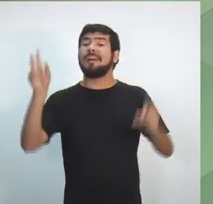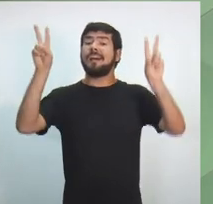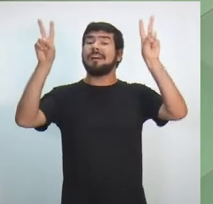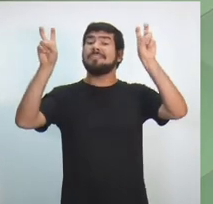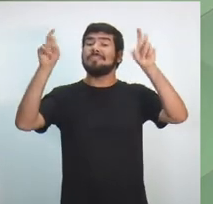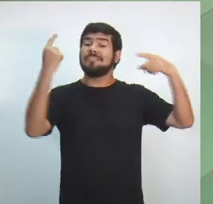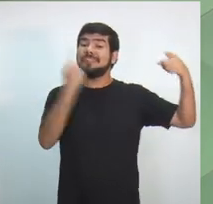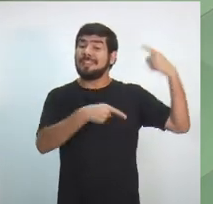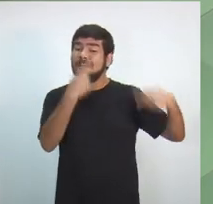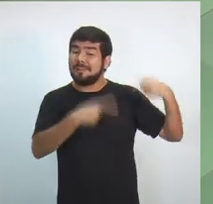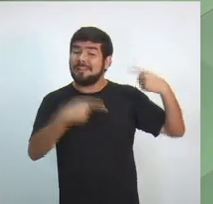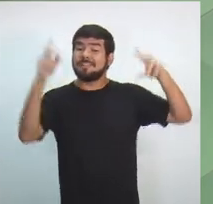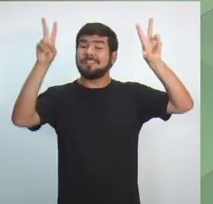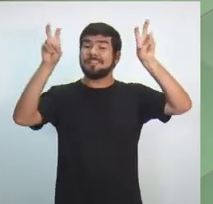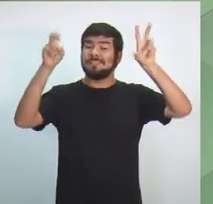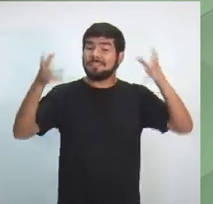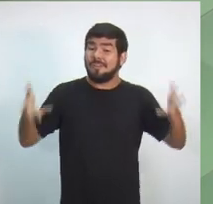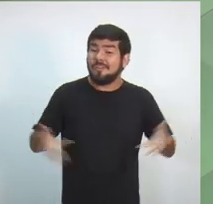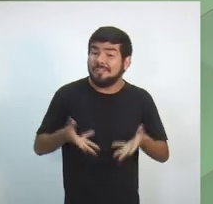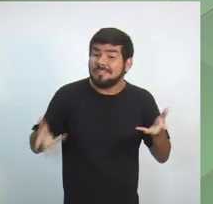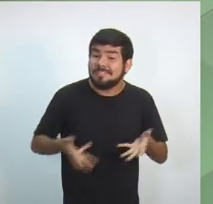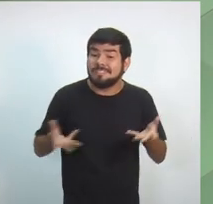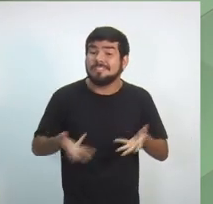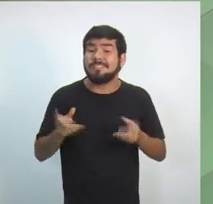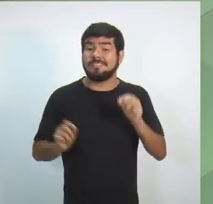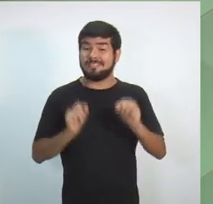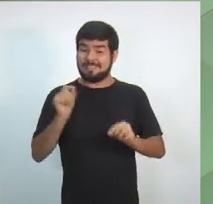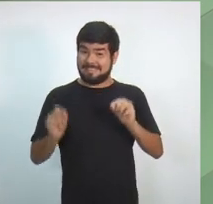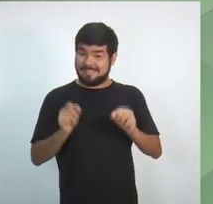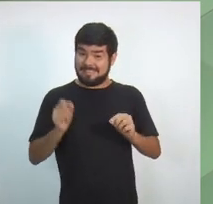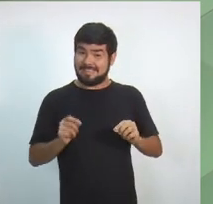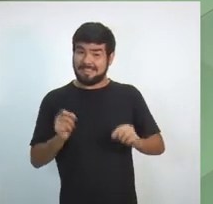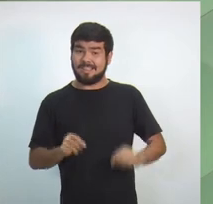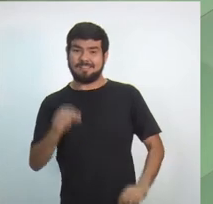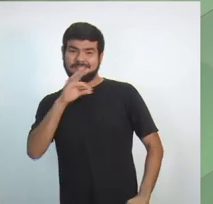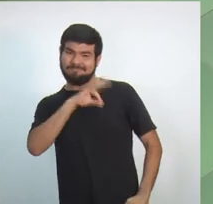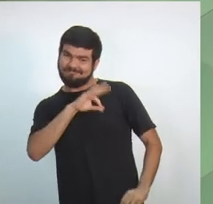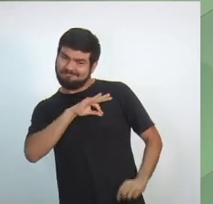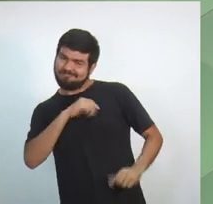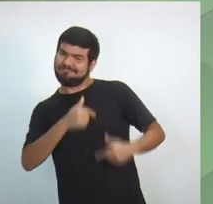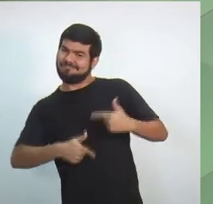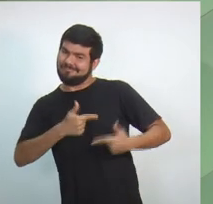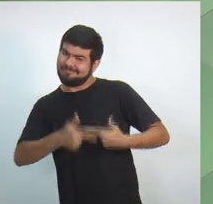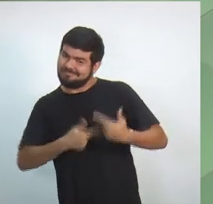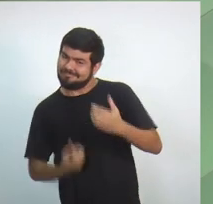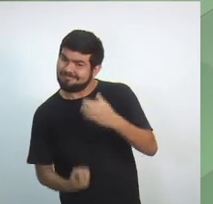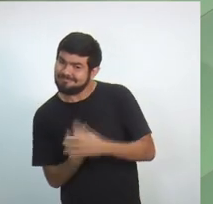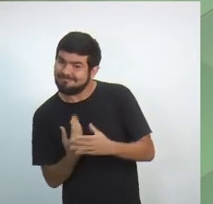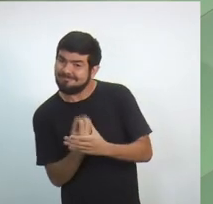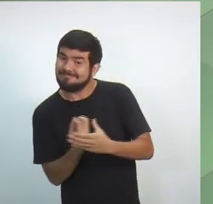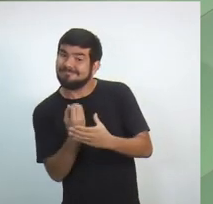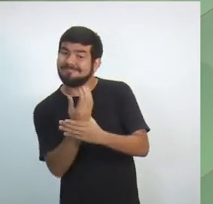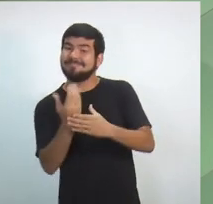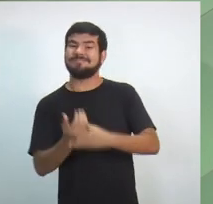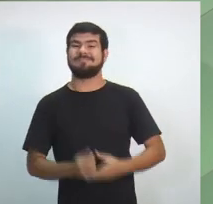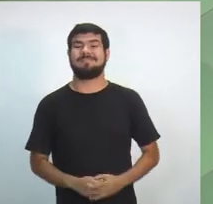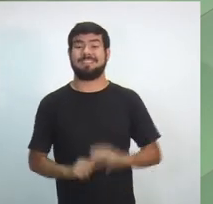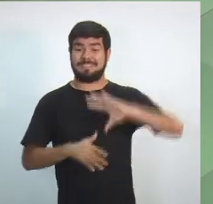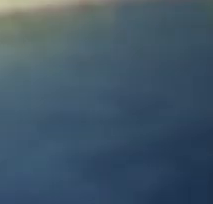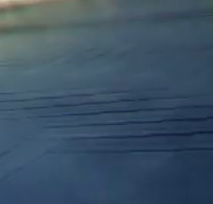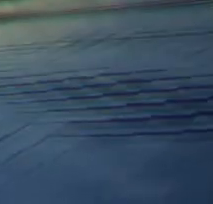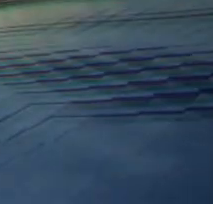debate temático. E hoje a gente vai falar de geração de emprego e renda. É a TV em Tempo nas eleições 2018.